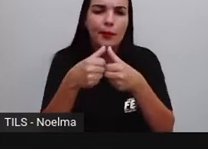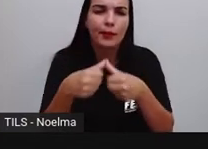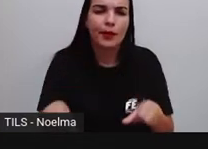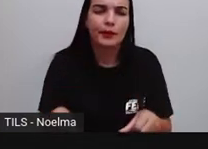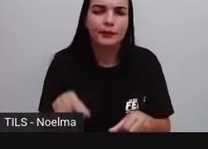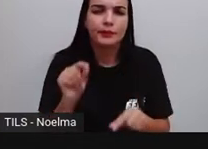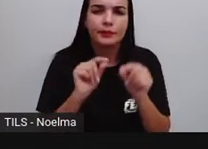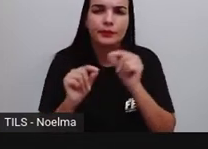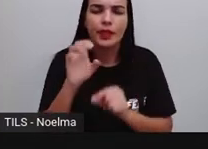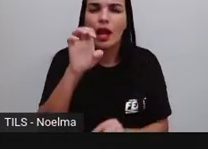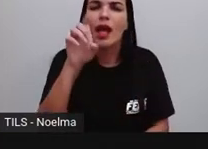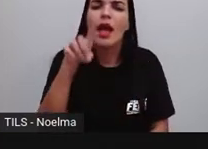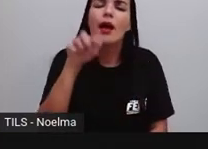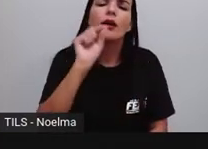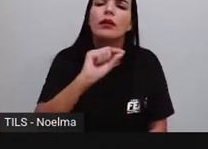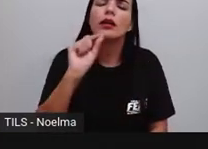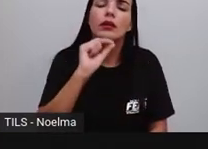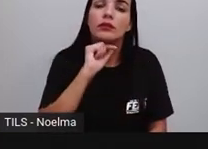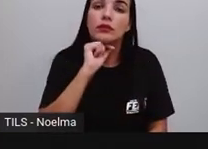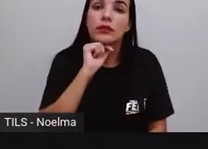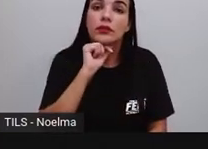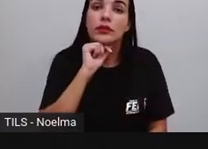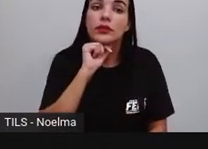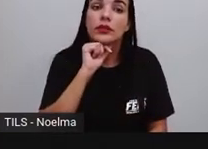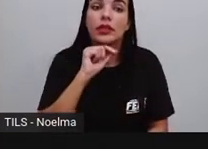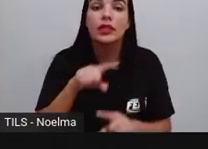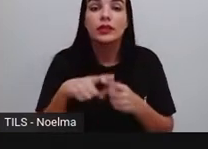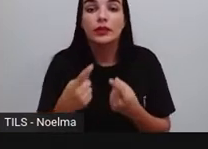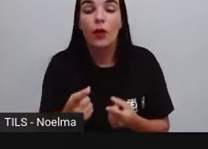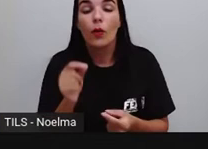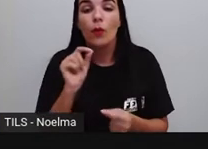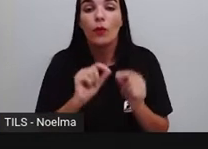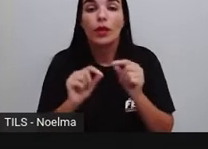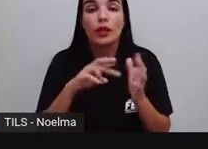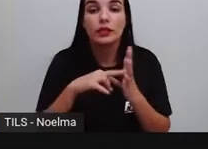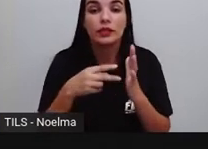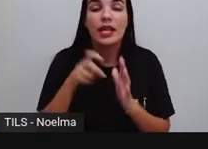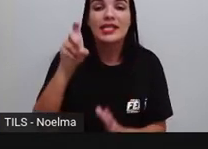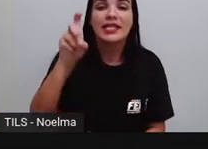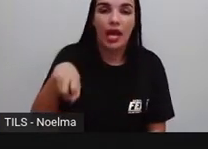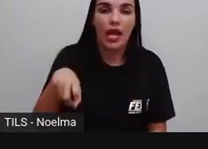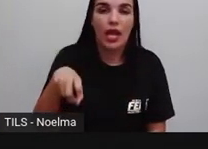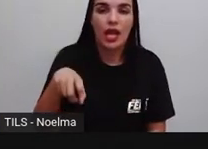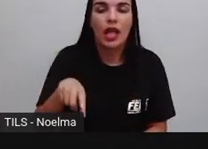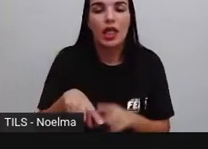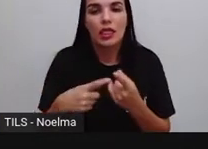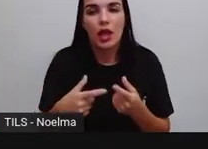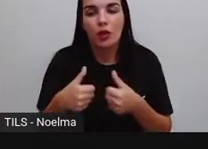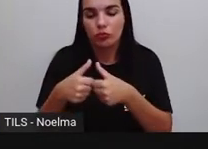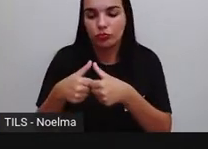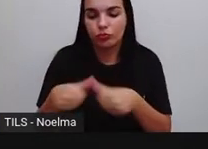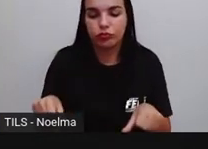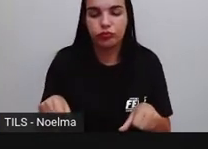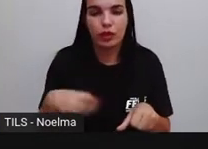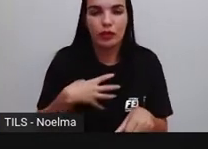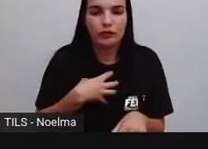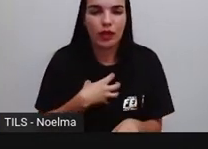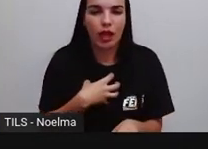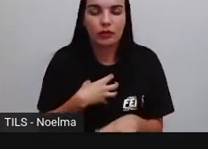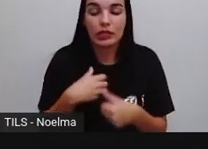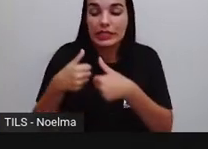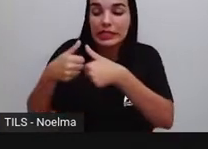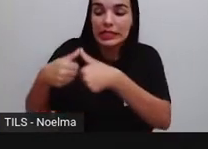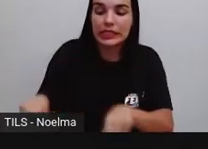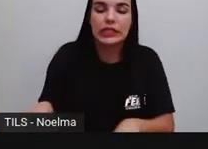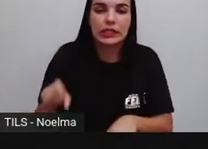o é e o ingerem no infinitivo. É significa ser, né? Mostra estado, já não estamos falando de